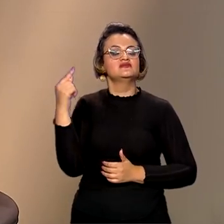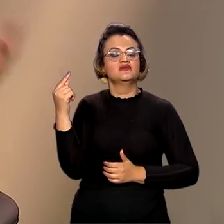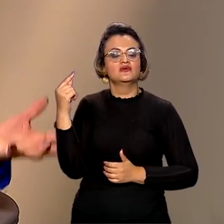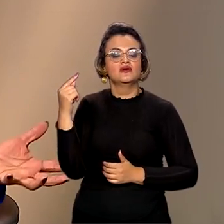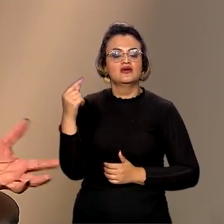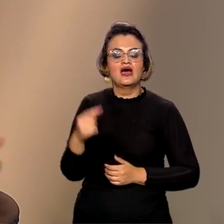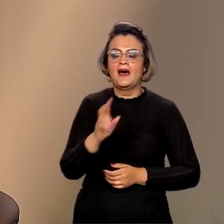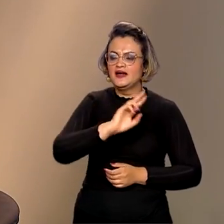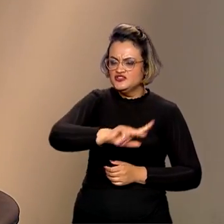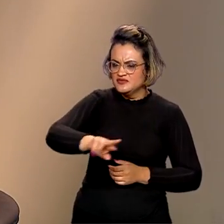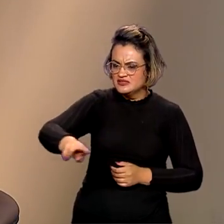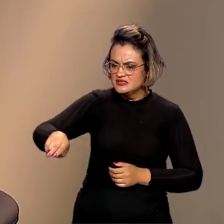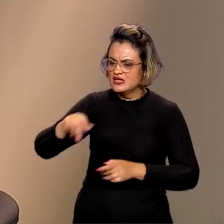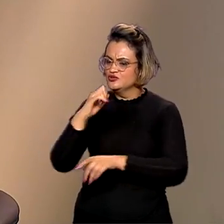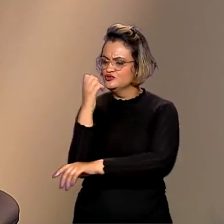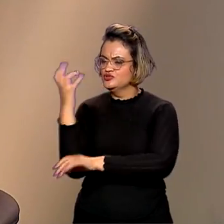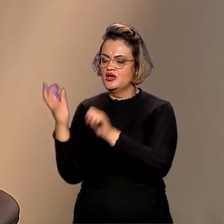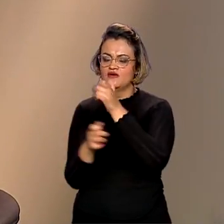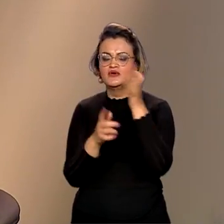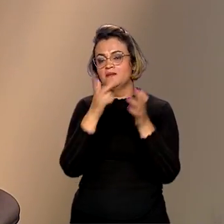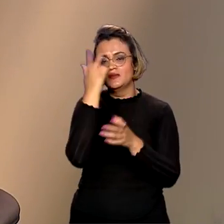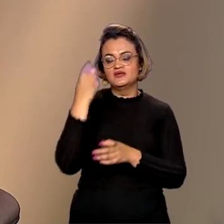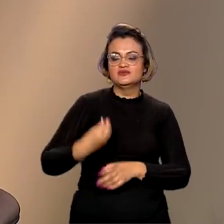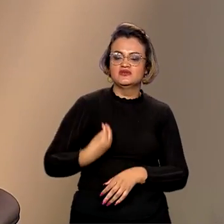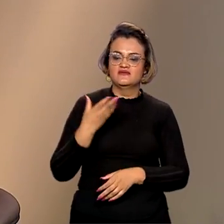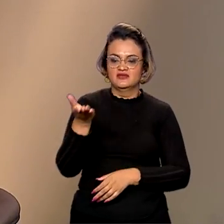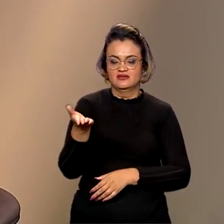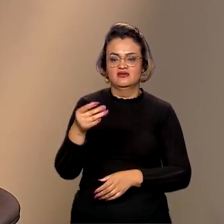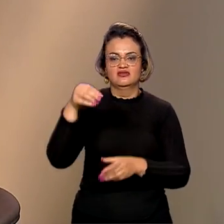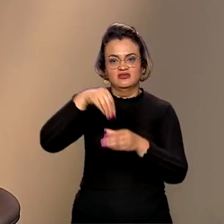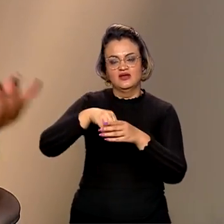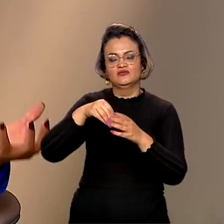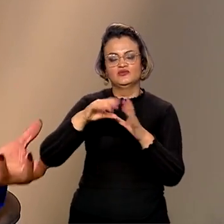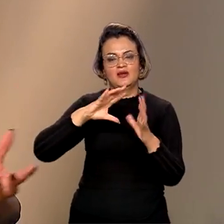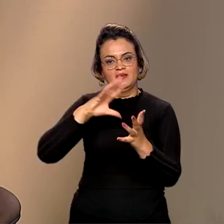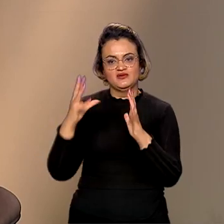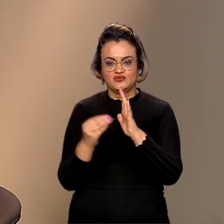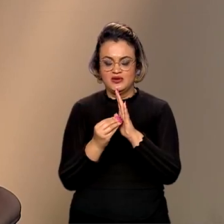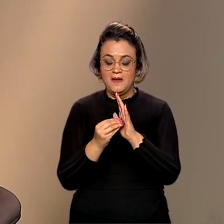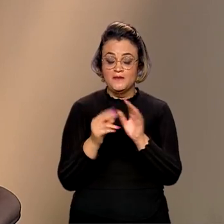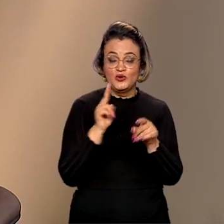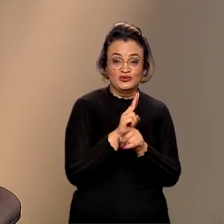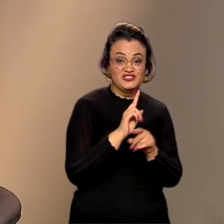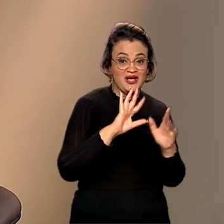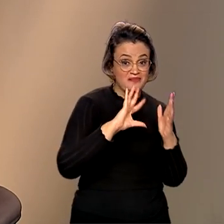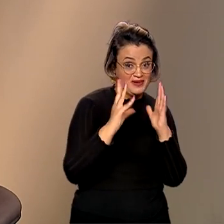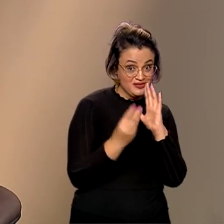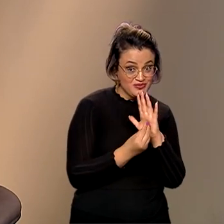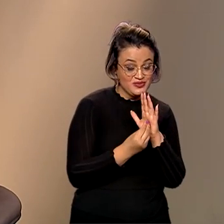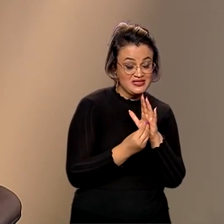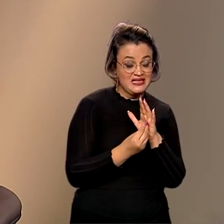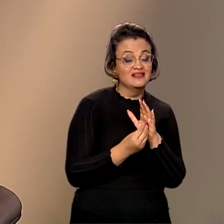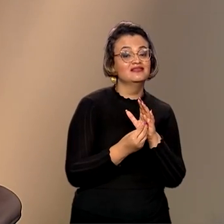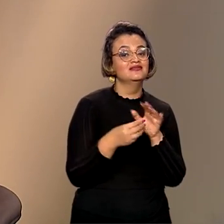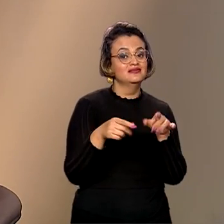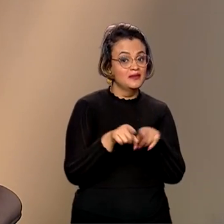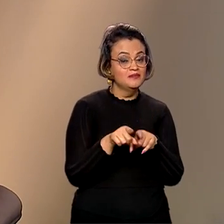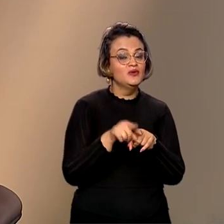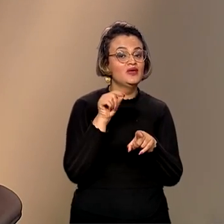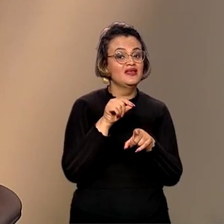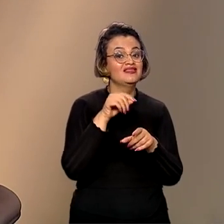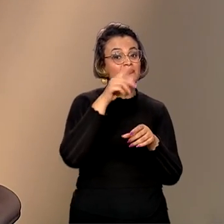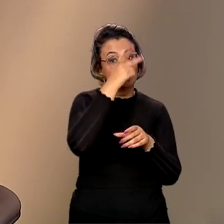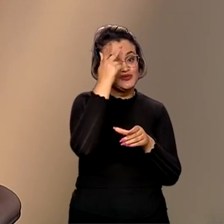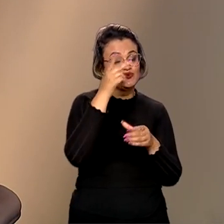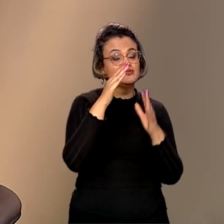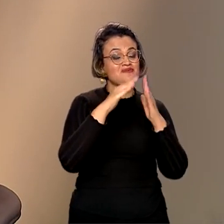biodiversidade e as pessoas que estão na Amazônia. Não tem como proteger a Amazônia, senão proteger as pessoas, os direitos